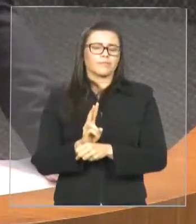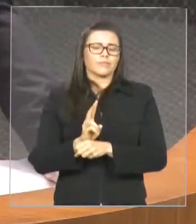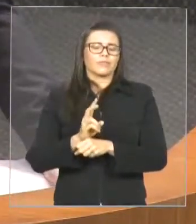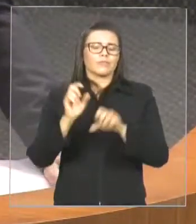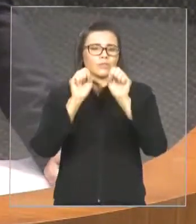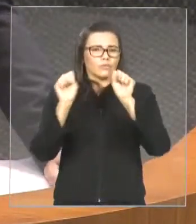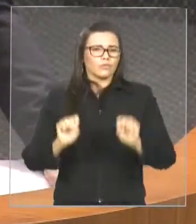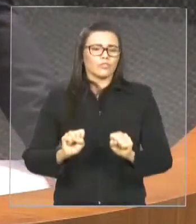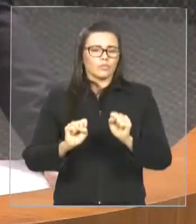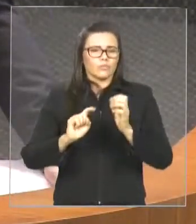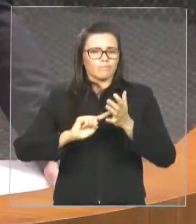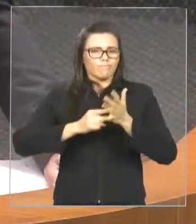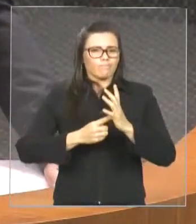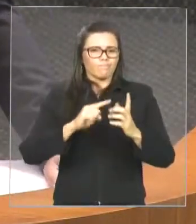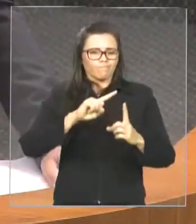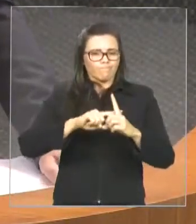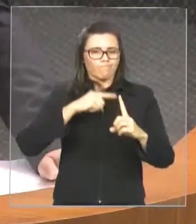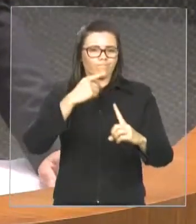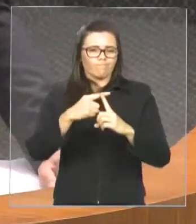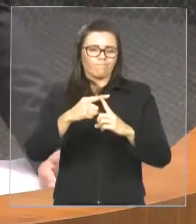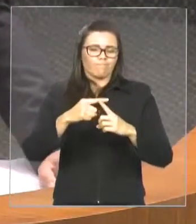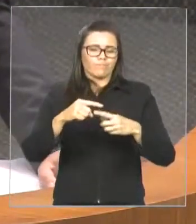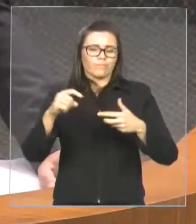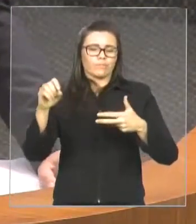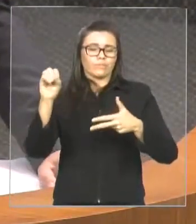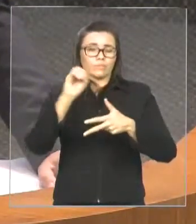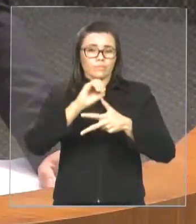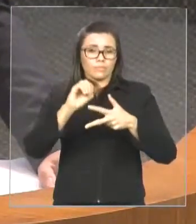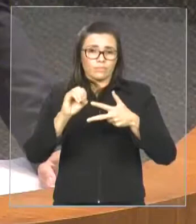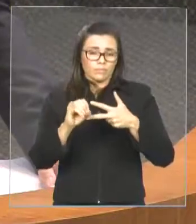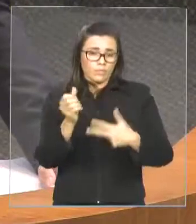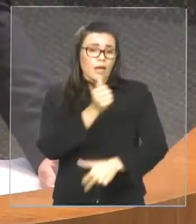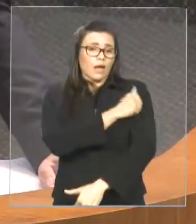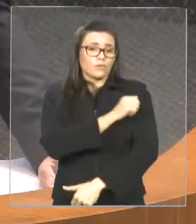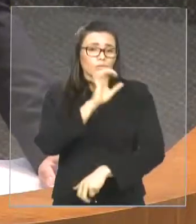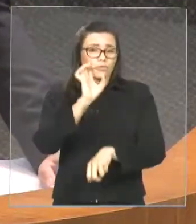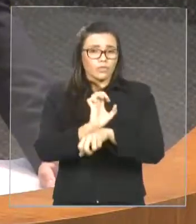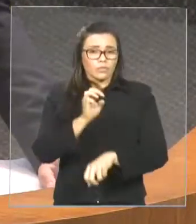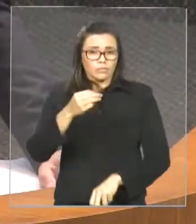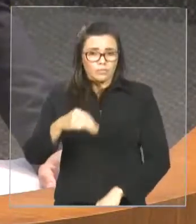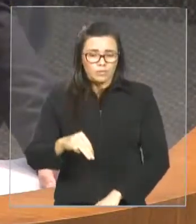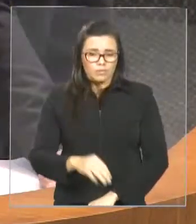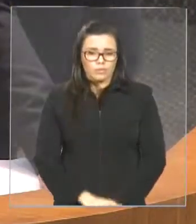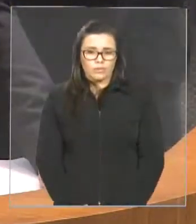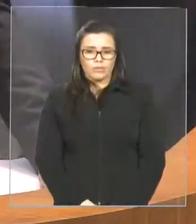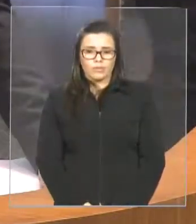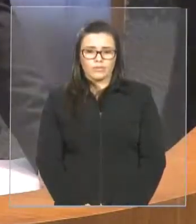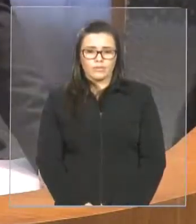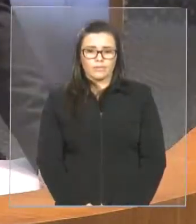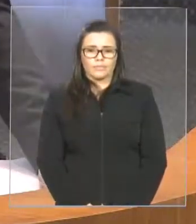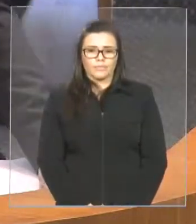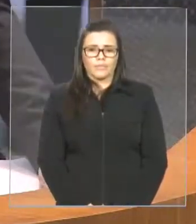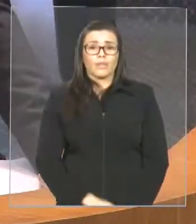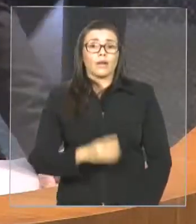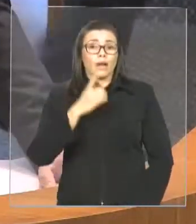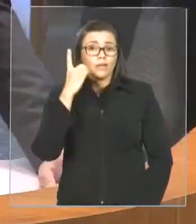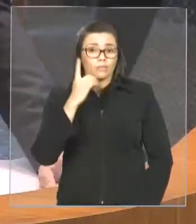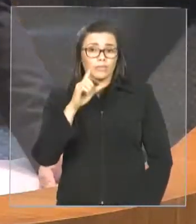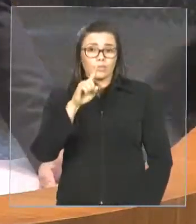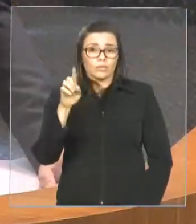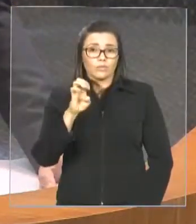das notas do Enem para alunos do Estado do Maranhão. Importantíssima. Deputado Zé Inácio, também faz parte dessa frente.